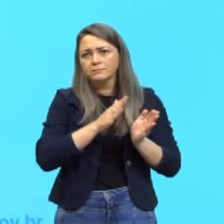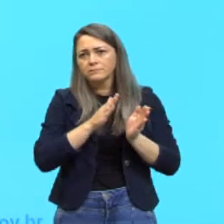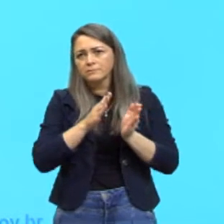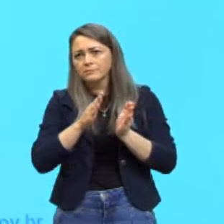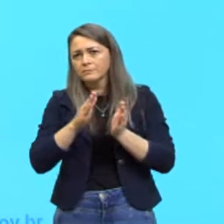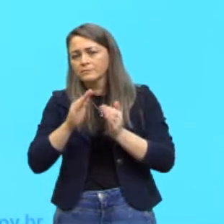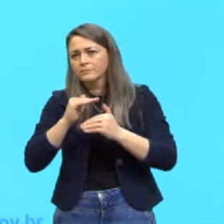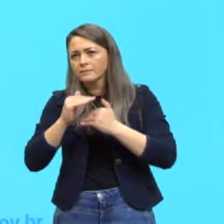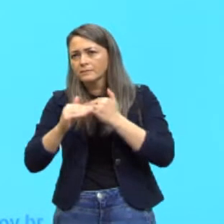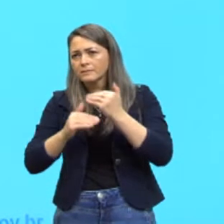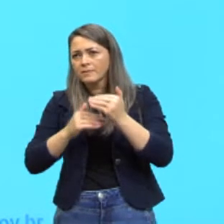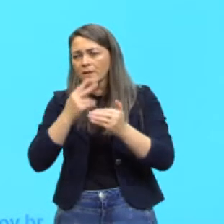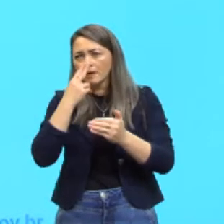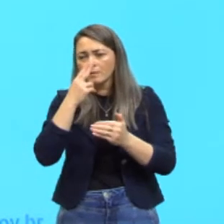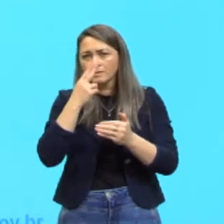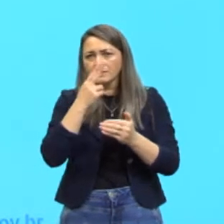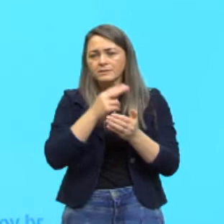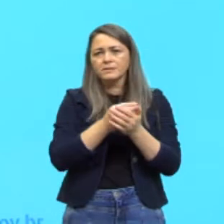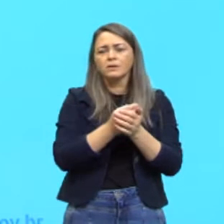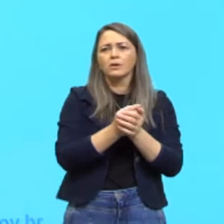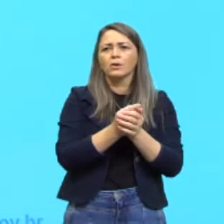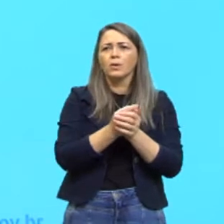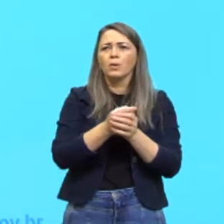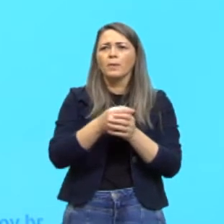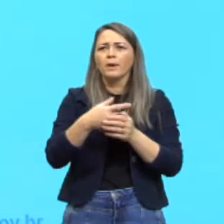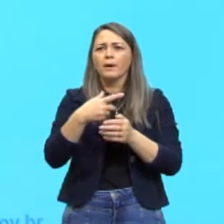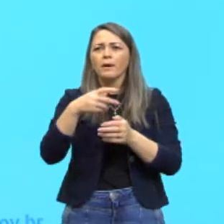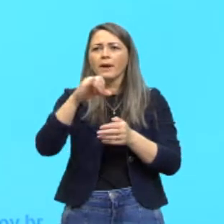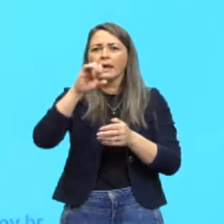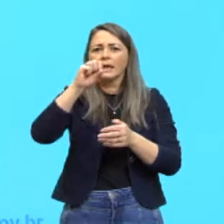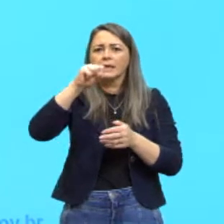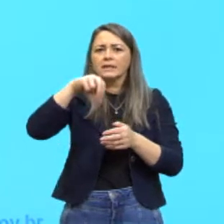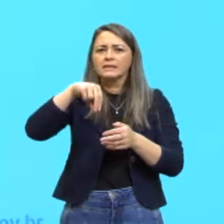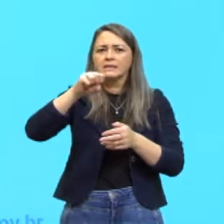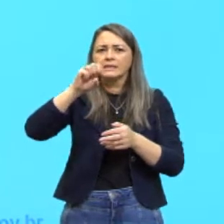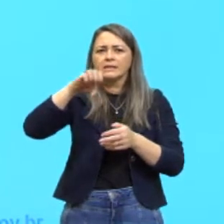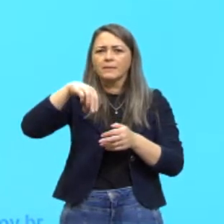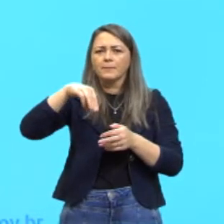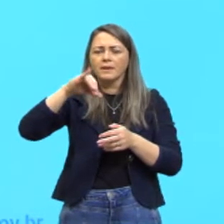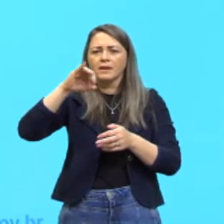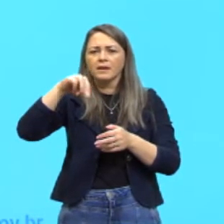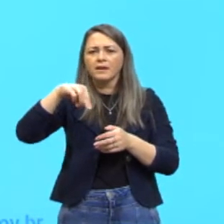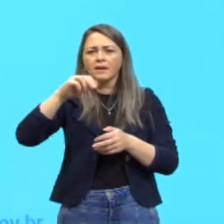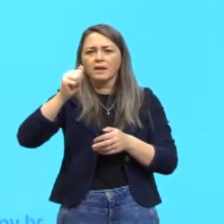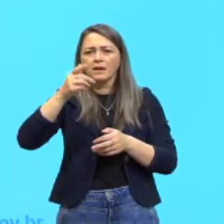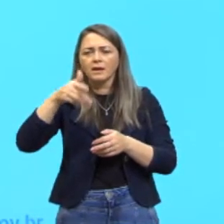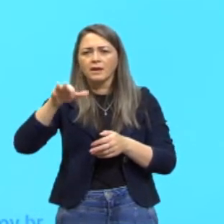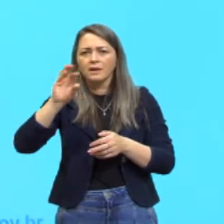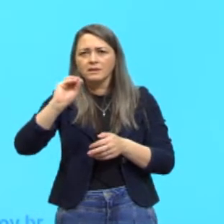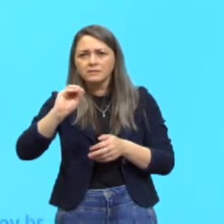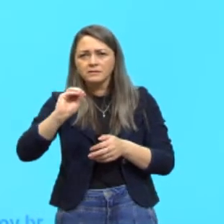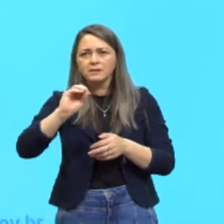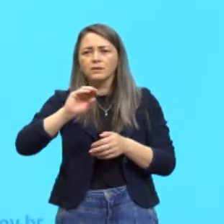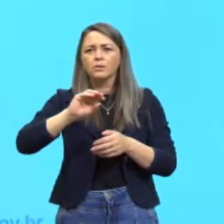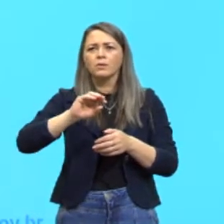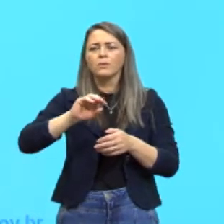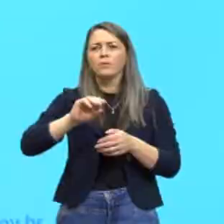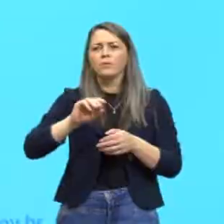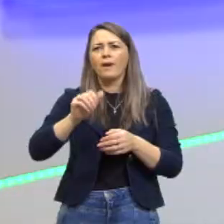uma inseminação artificial, né? Eles vão pegar esse embrião e colocar